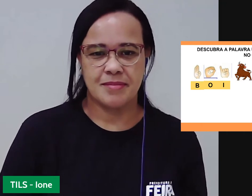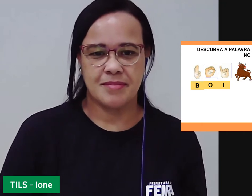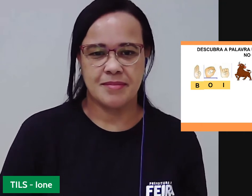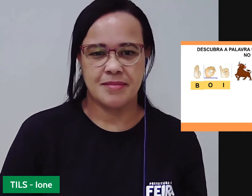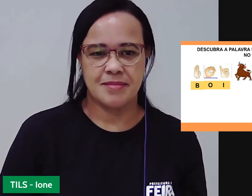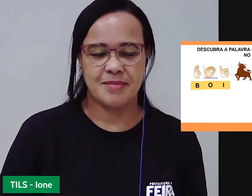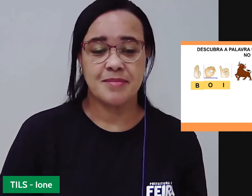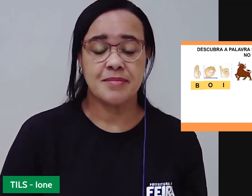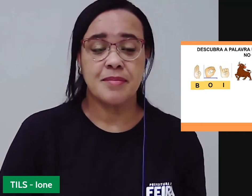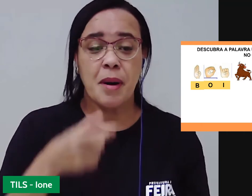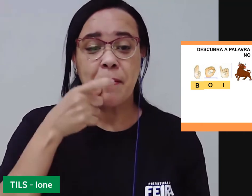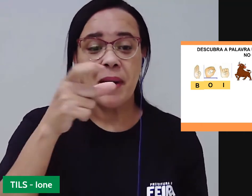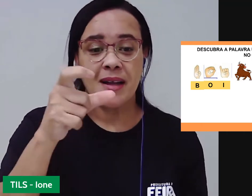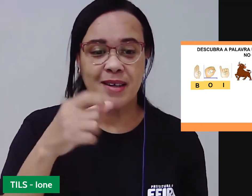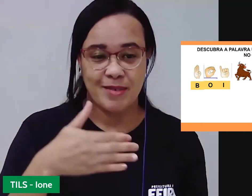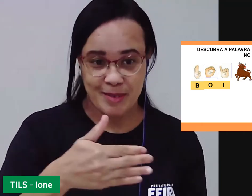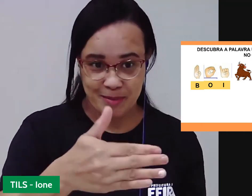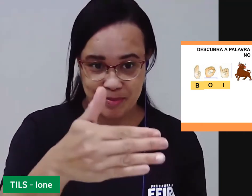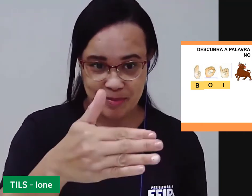A próxima palavra.